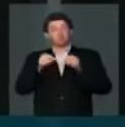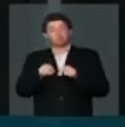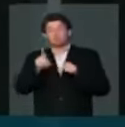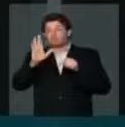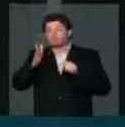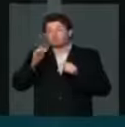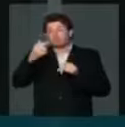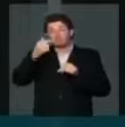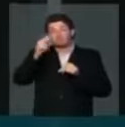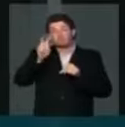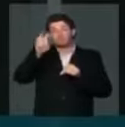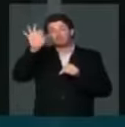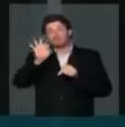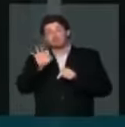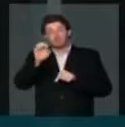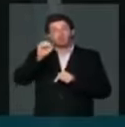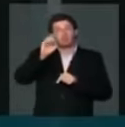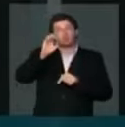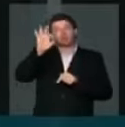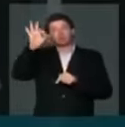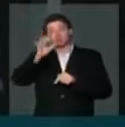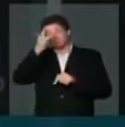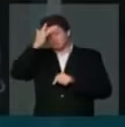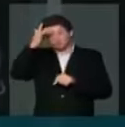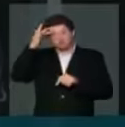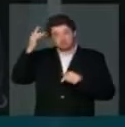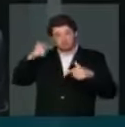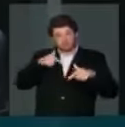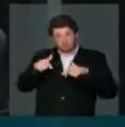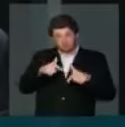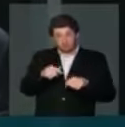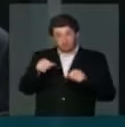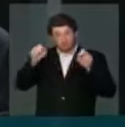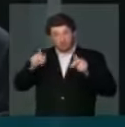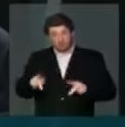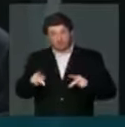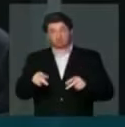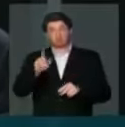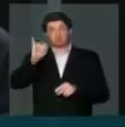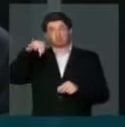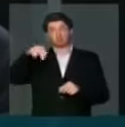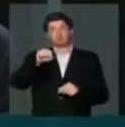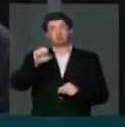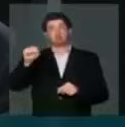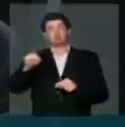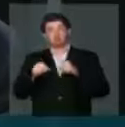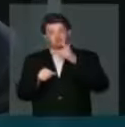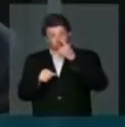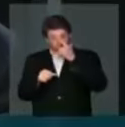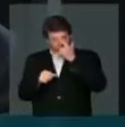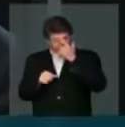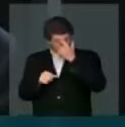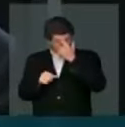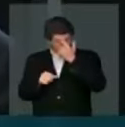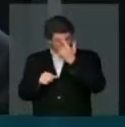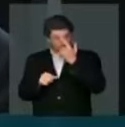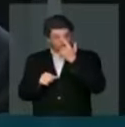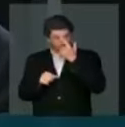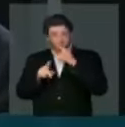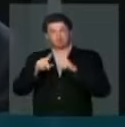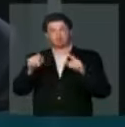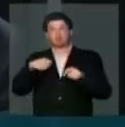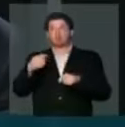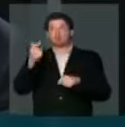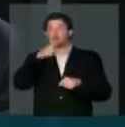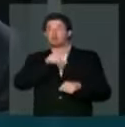é 75, 80% dos trabalhadores aposentados do INSS. No entanto, para quem ganha